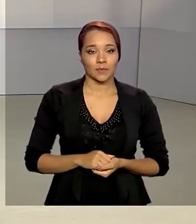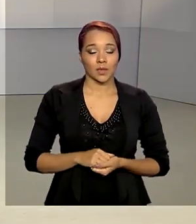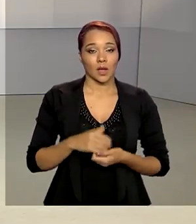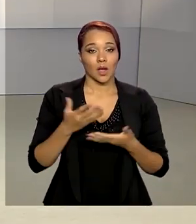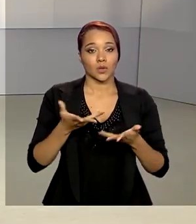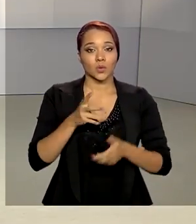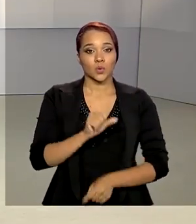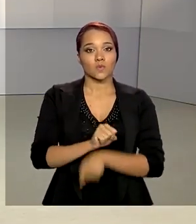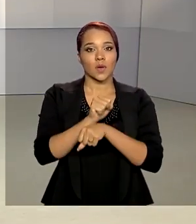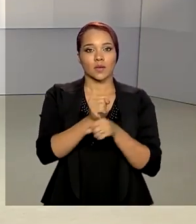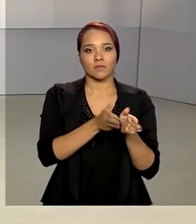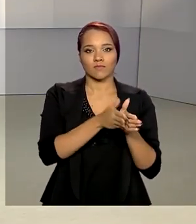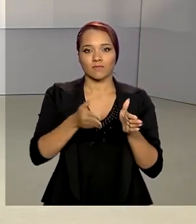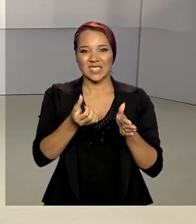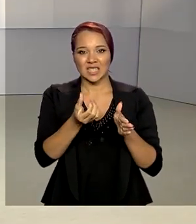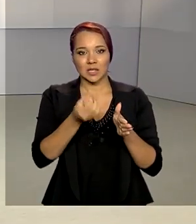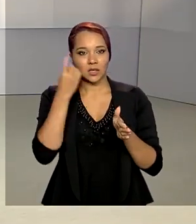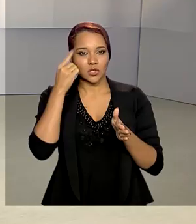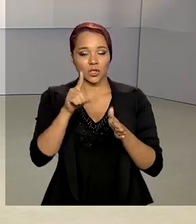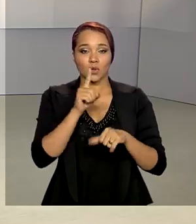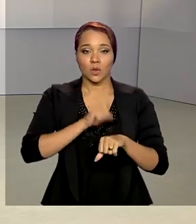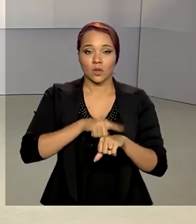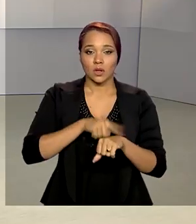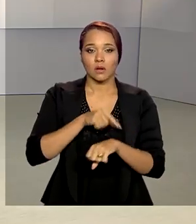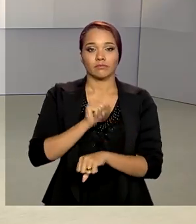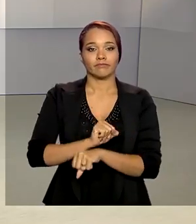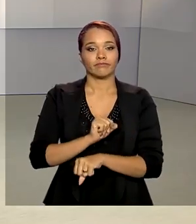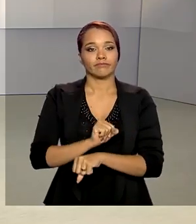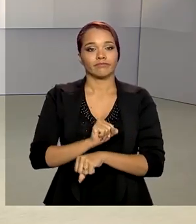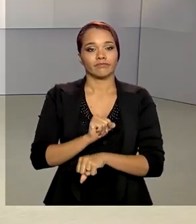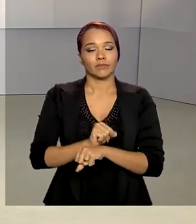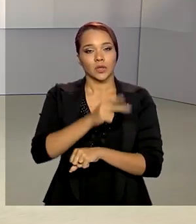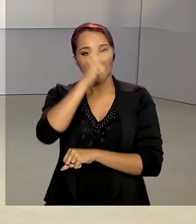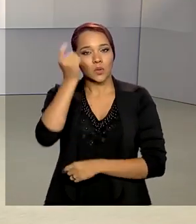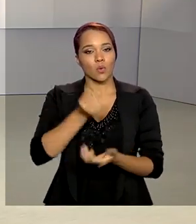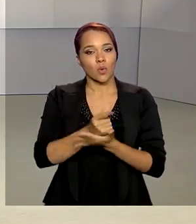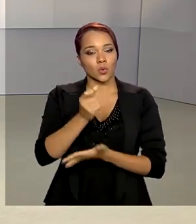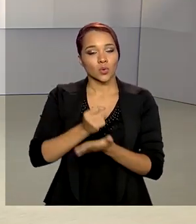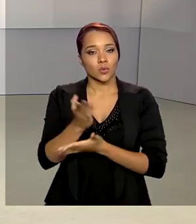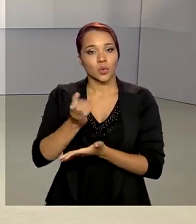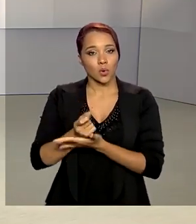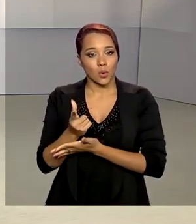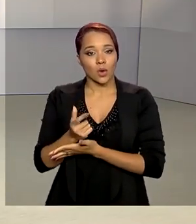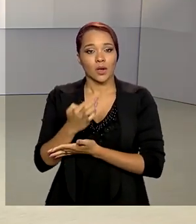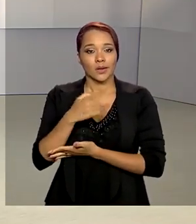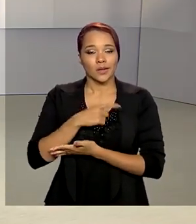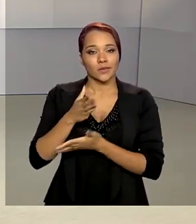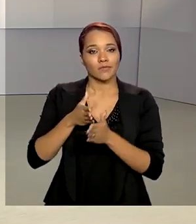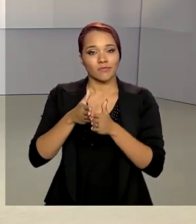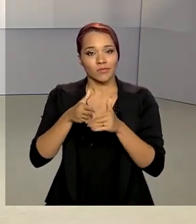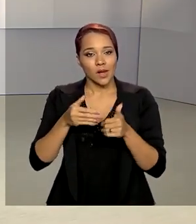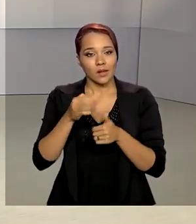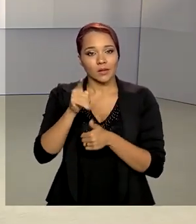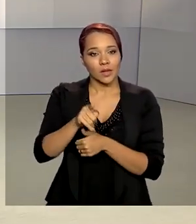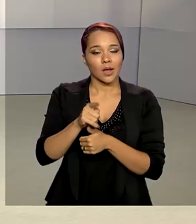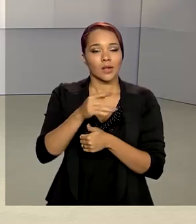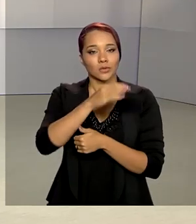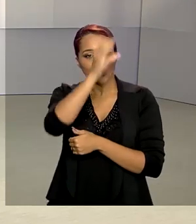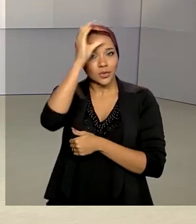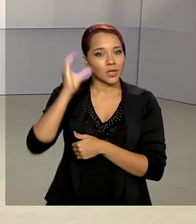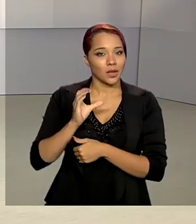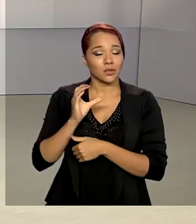suspenso por 60 dias o tempo máximo de espera do consumidor que recorre ao serviço de atendimento ao cliente. A